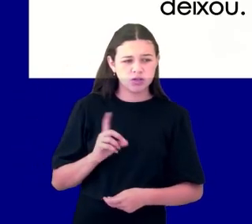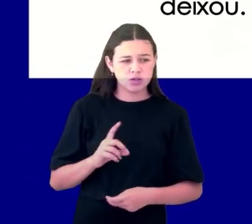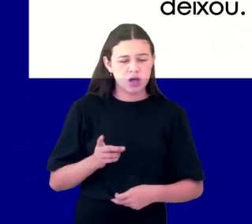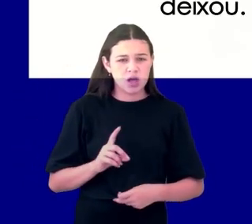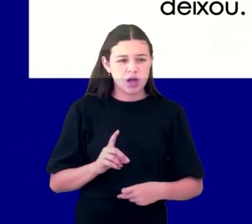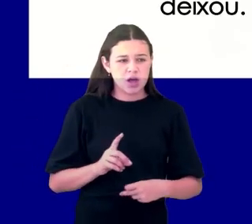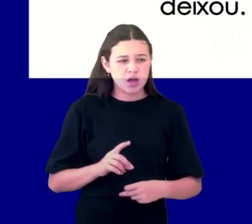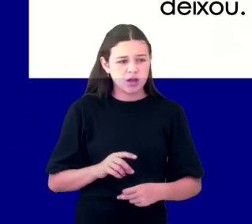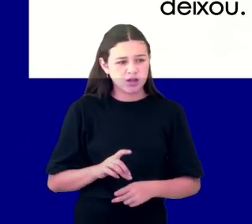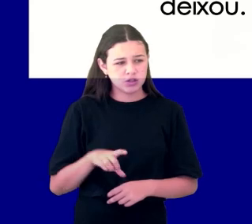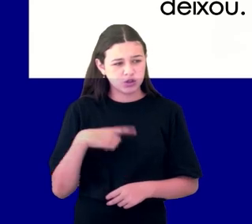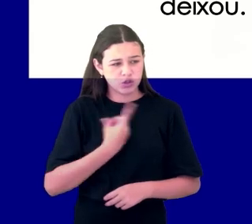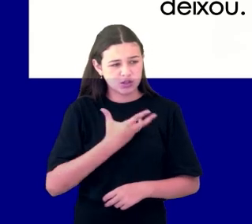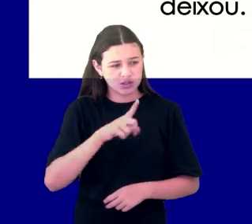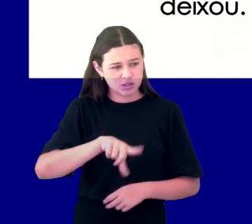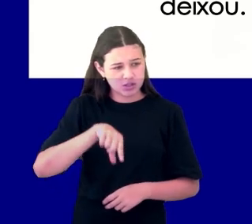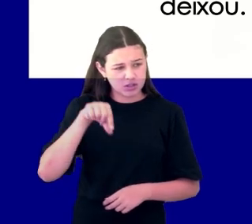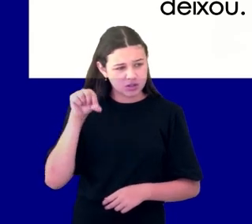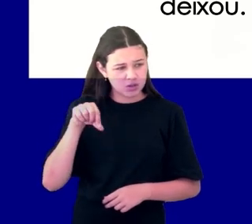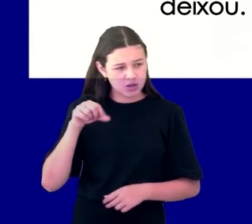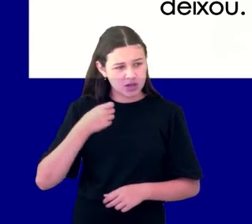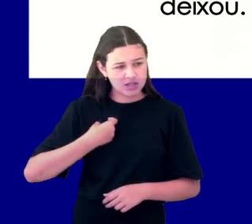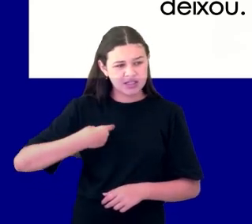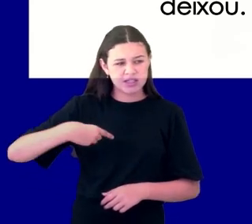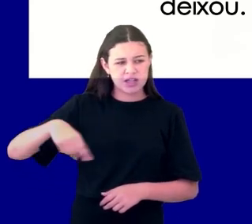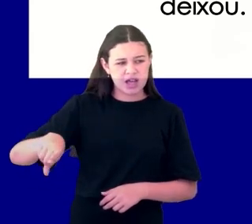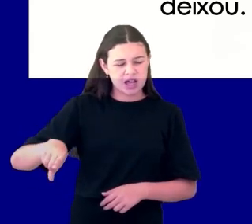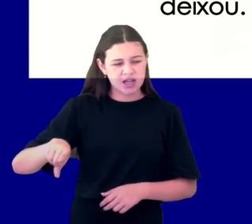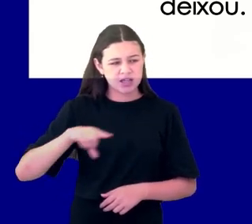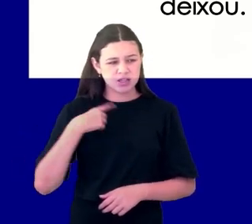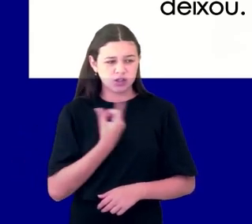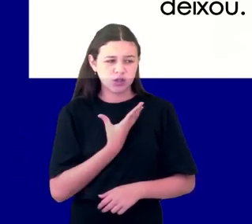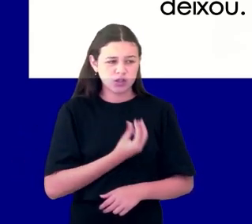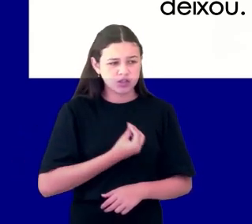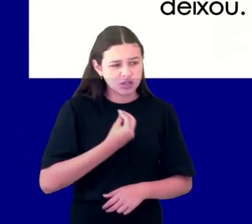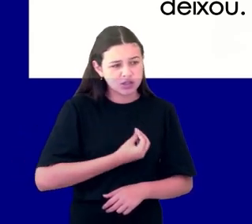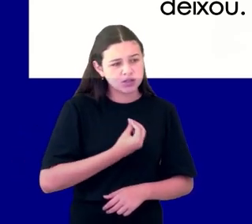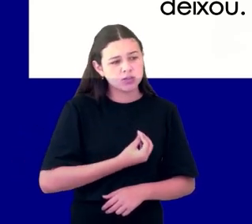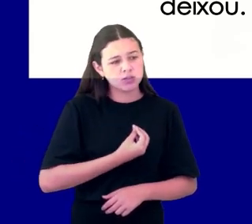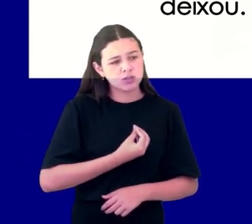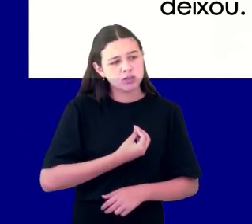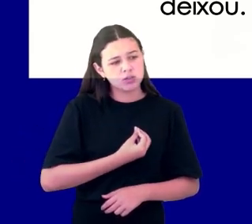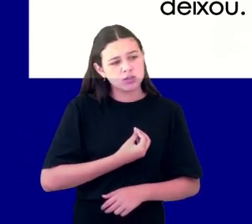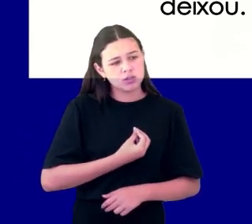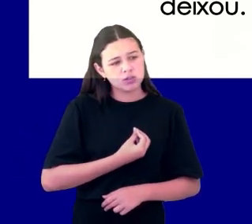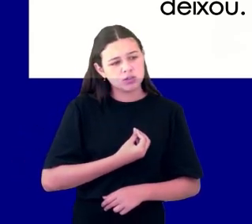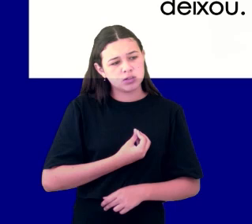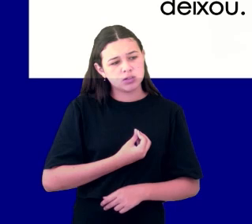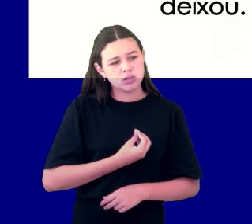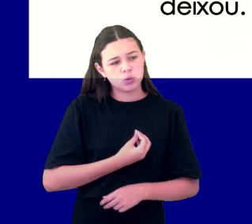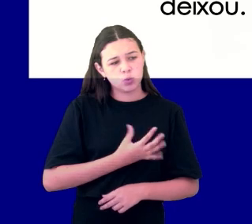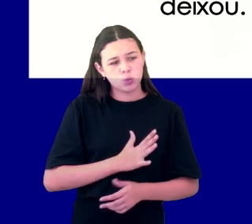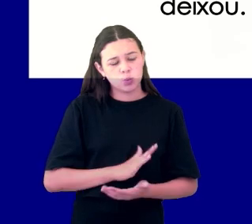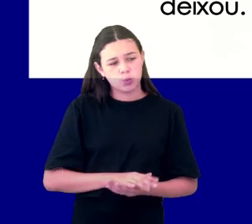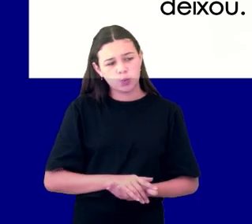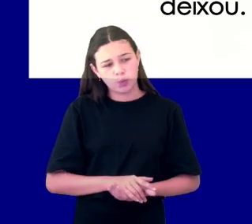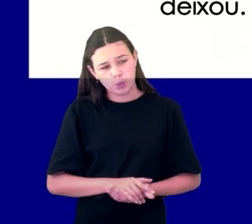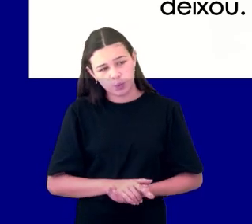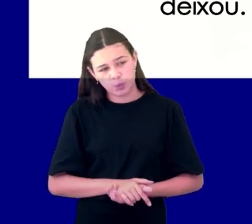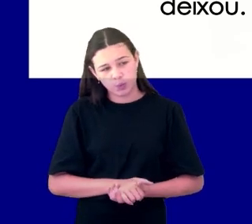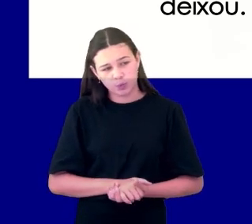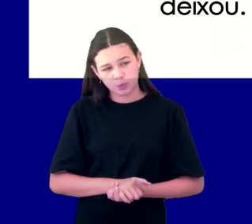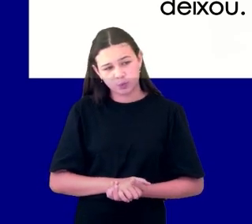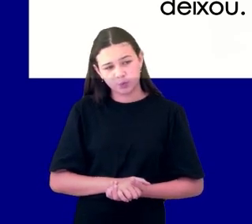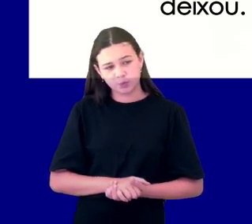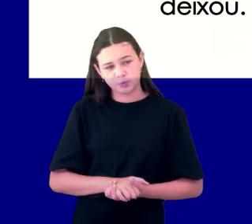Sendo um cavaleiro, e aqui eu vou ter que só fazer um comentário sobre isso, eu sei que isso deve trazer uma certa urticária em uma teologia